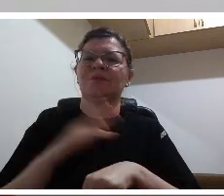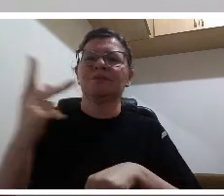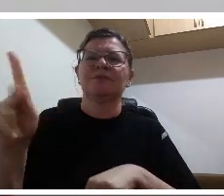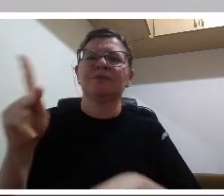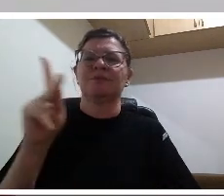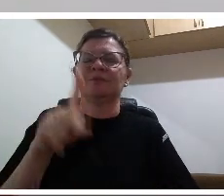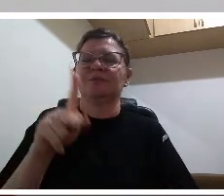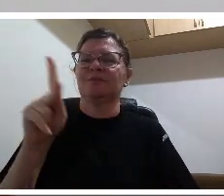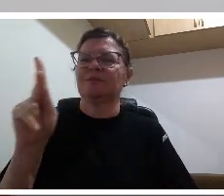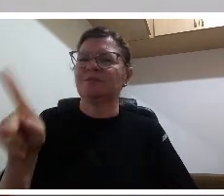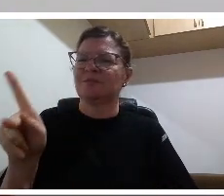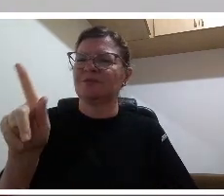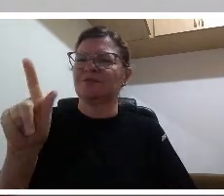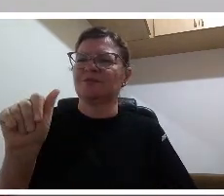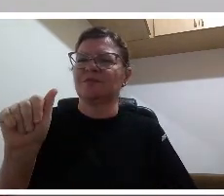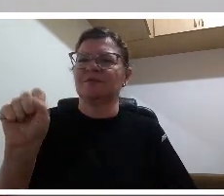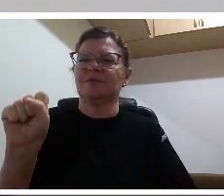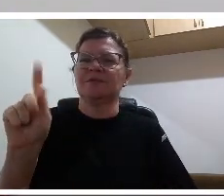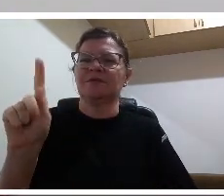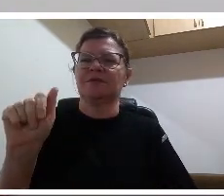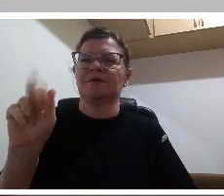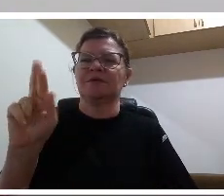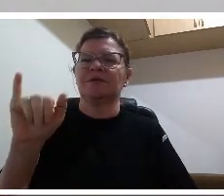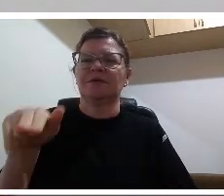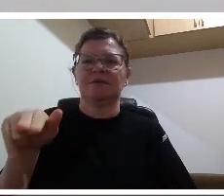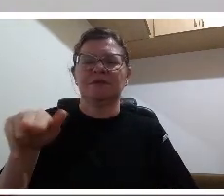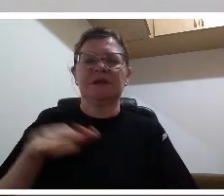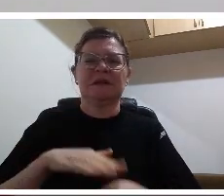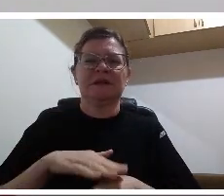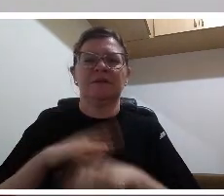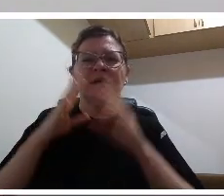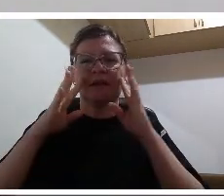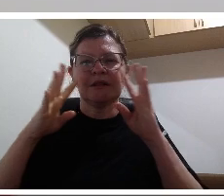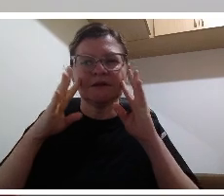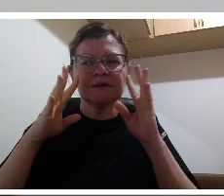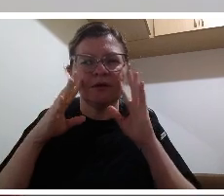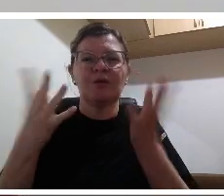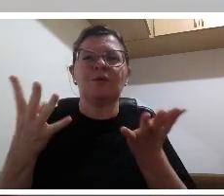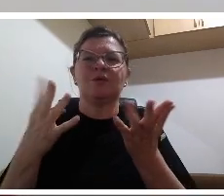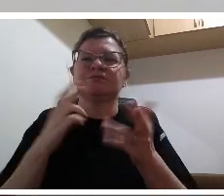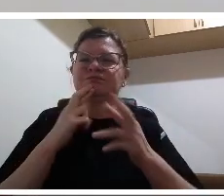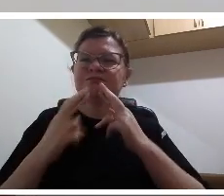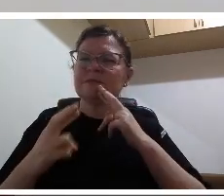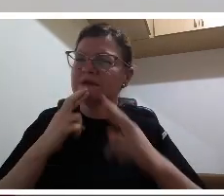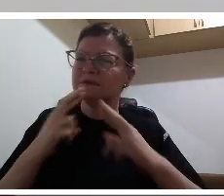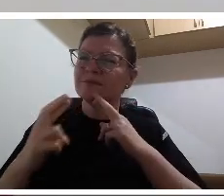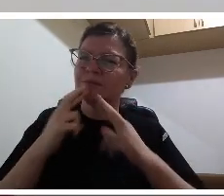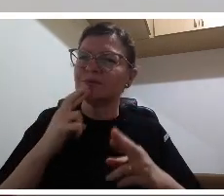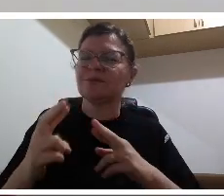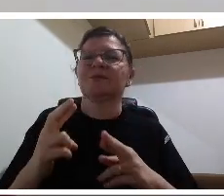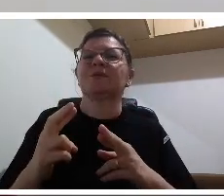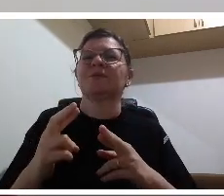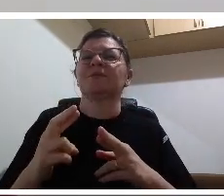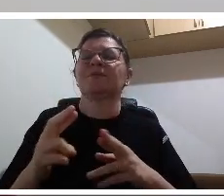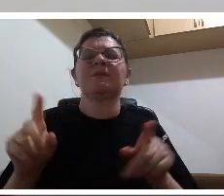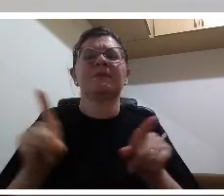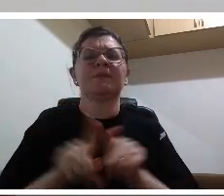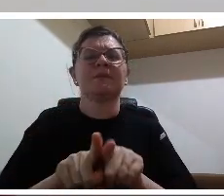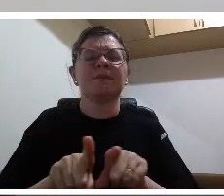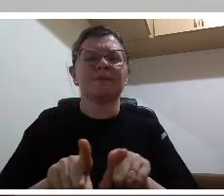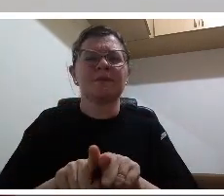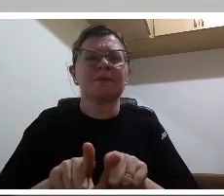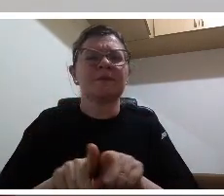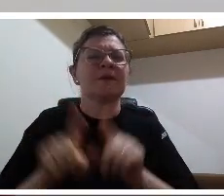como profissional da educação um colega que sabe das nossas dificuldades e que nós quando escolhemos a nossa profissão de